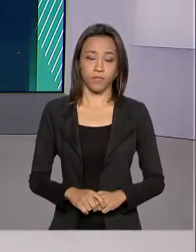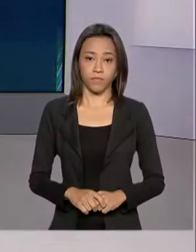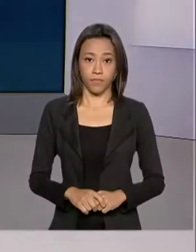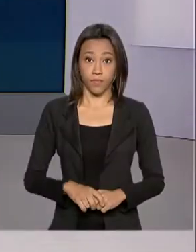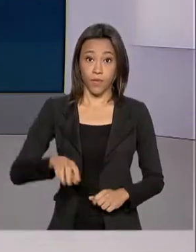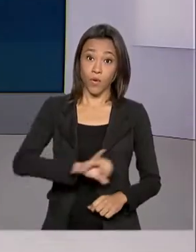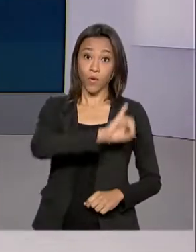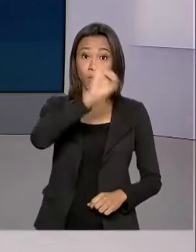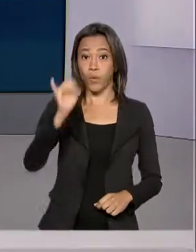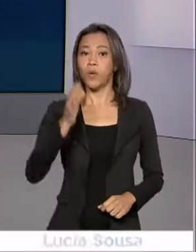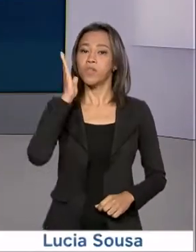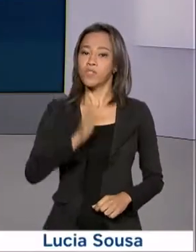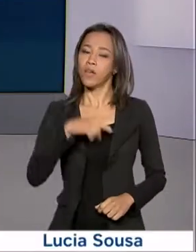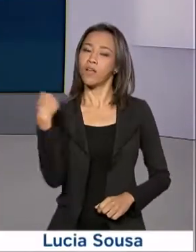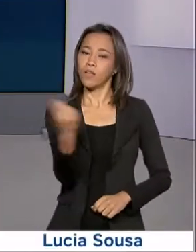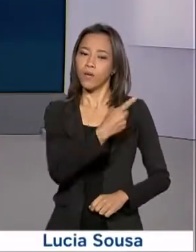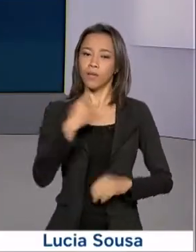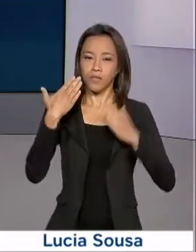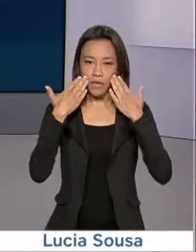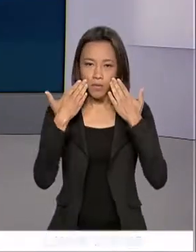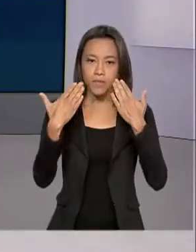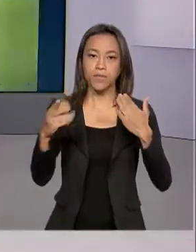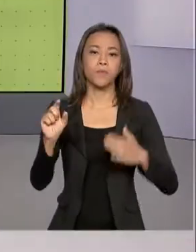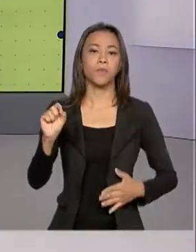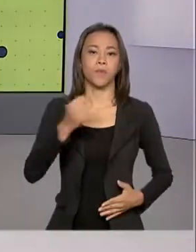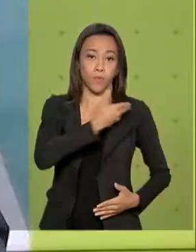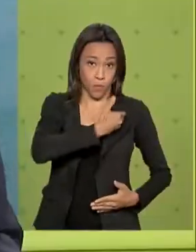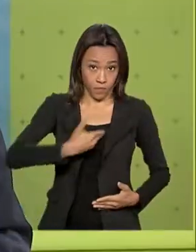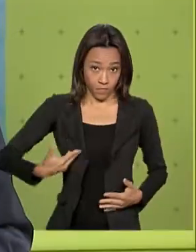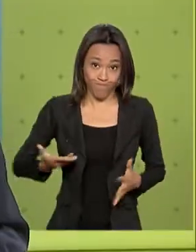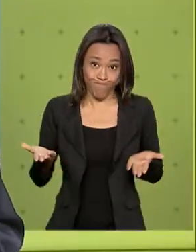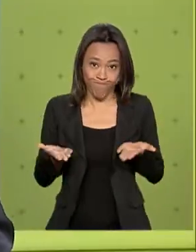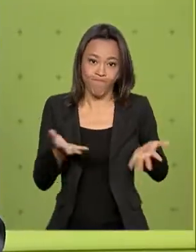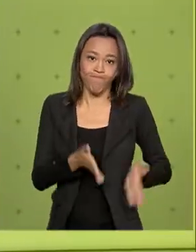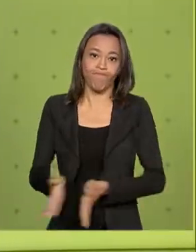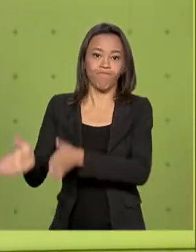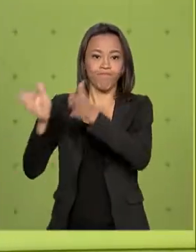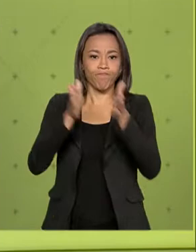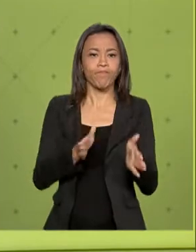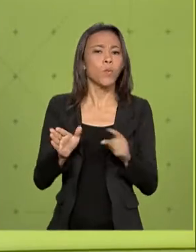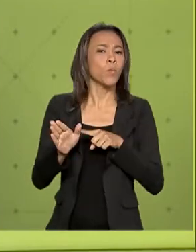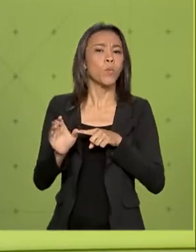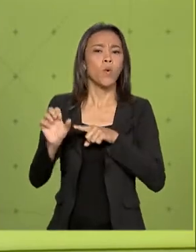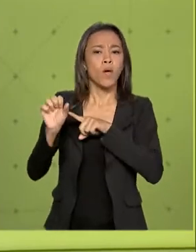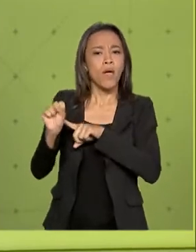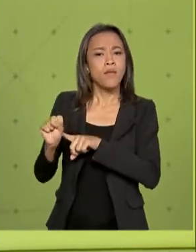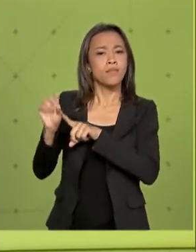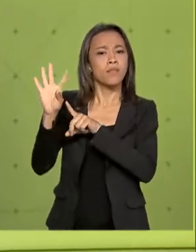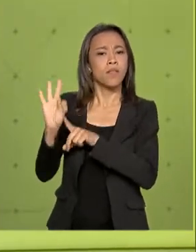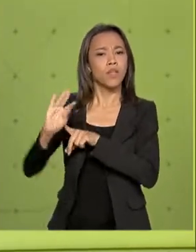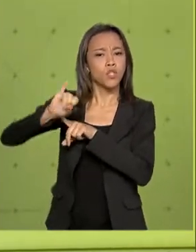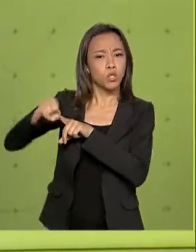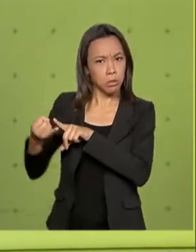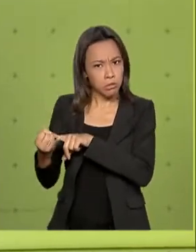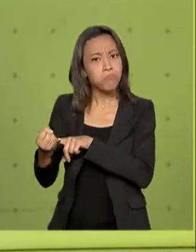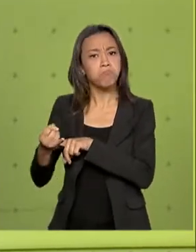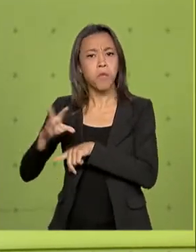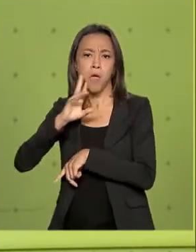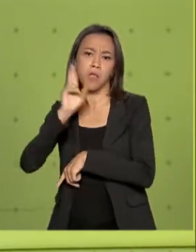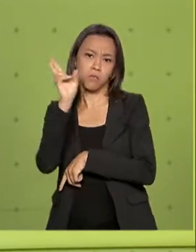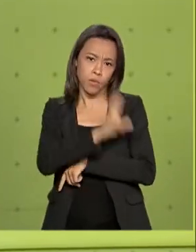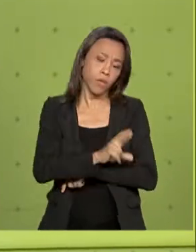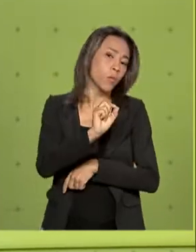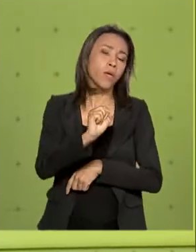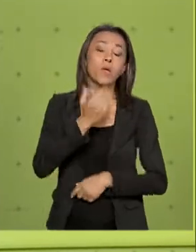Olá, já estamos no ar com o Governo Agora. O Superior Tribunal de Justiça atendeu a pedido do Governo Federal